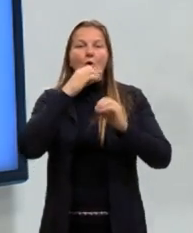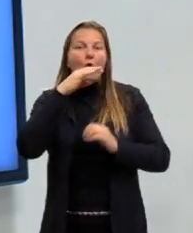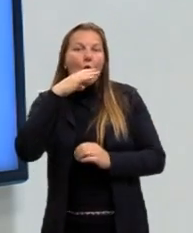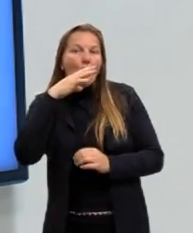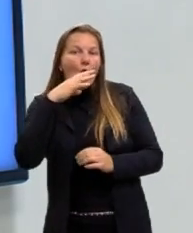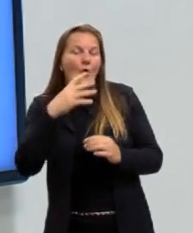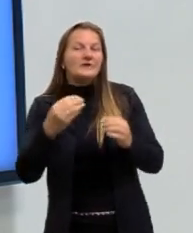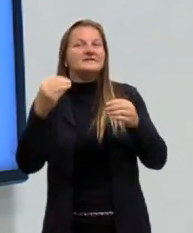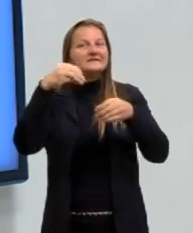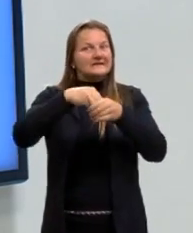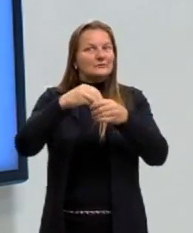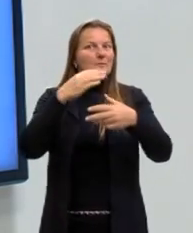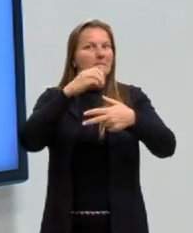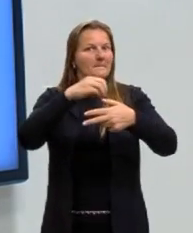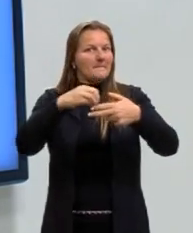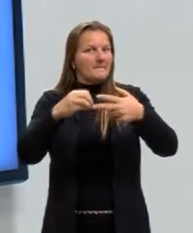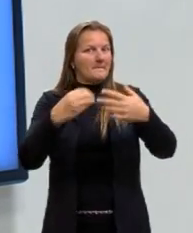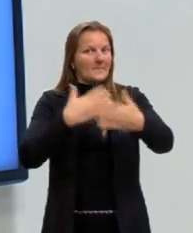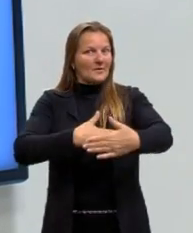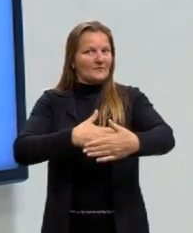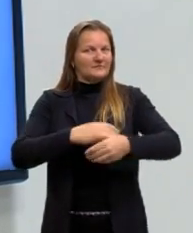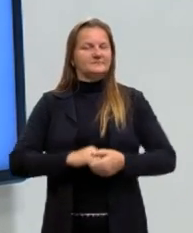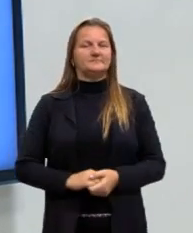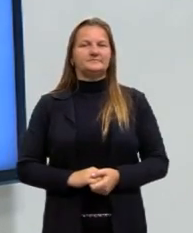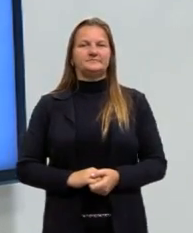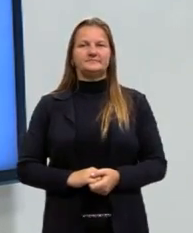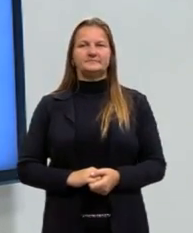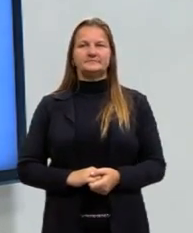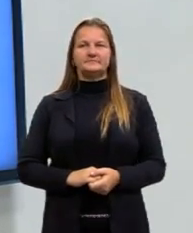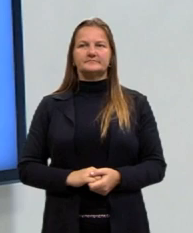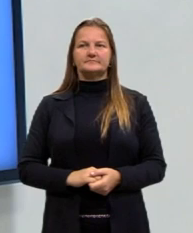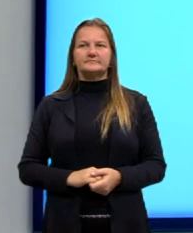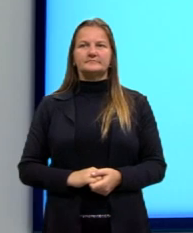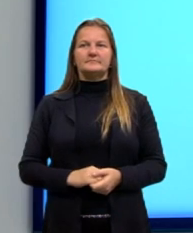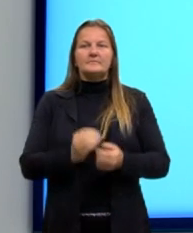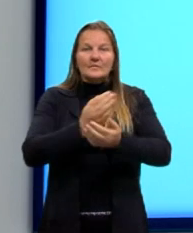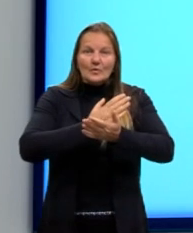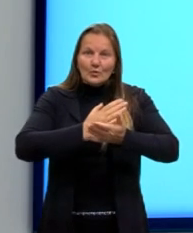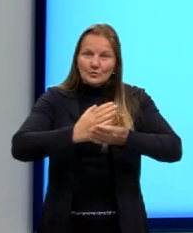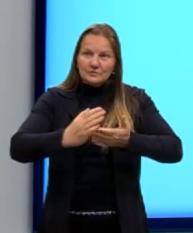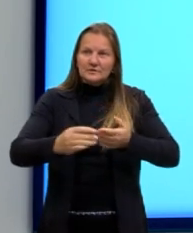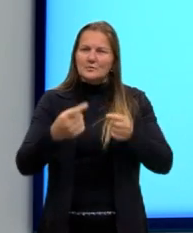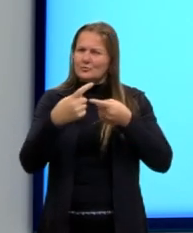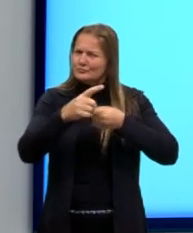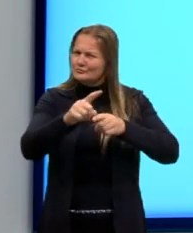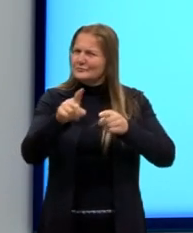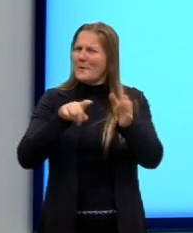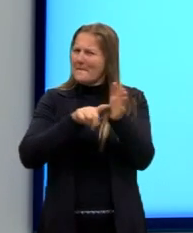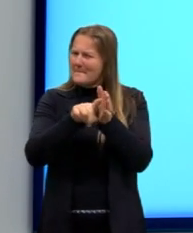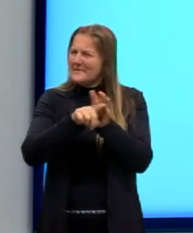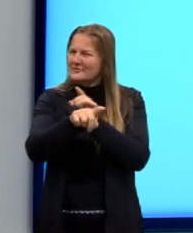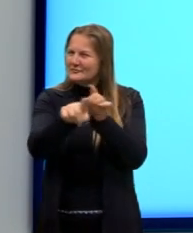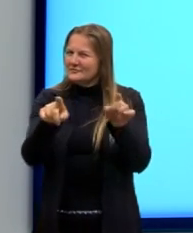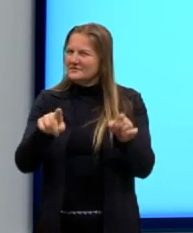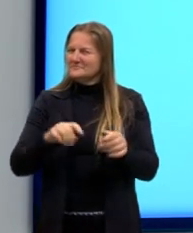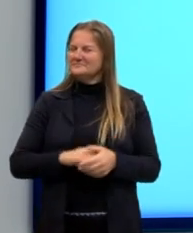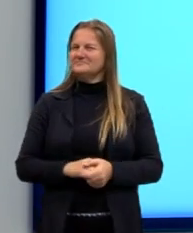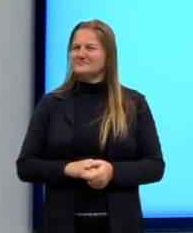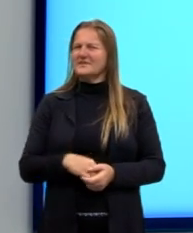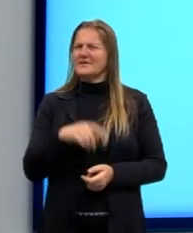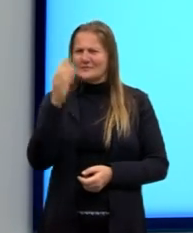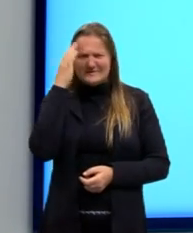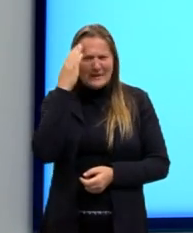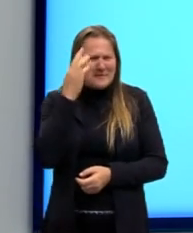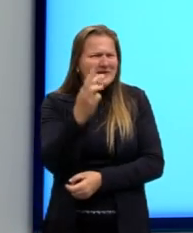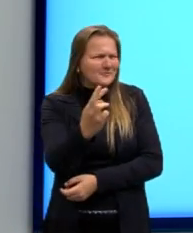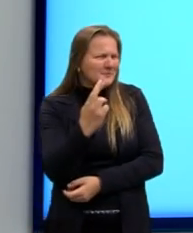presentes no nosso ENEM. Então, para começar, eu vou trazer uma pergunta aqui para a gente tentar responder